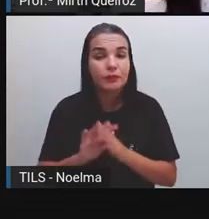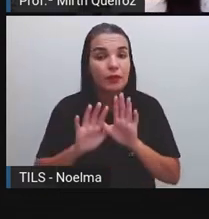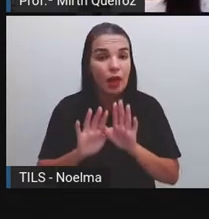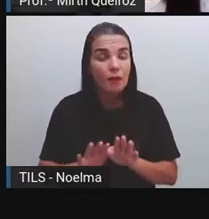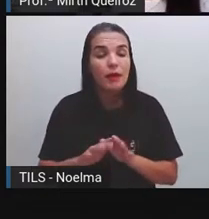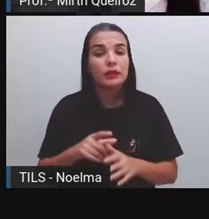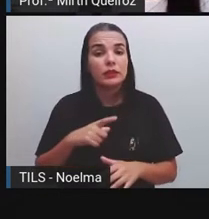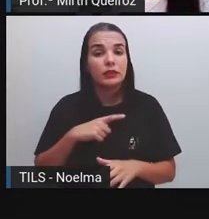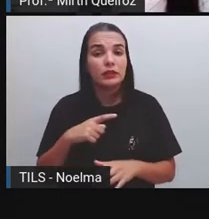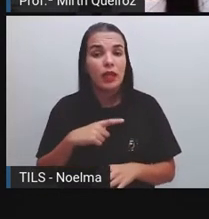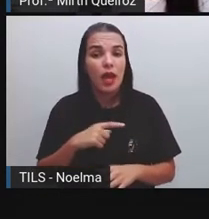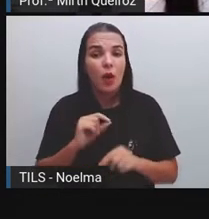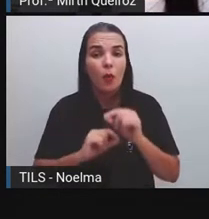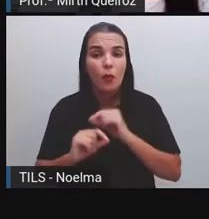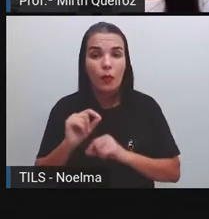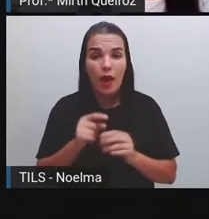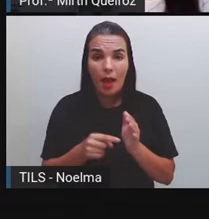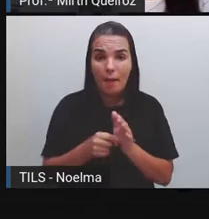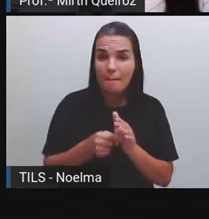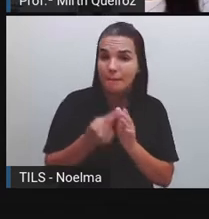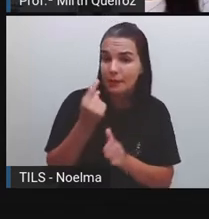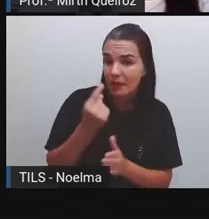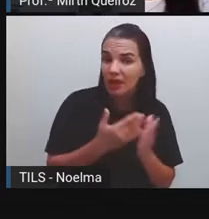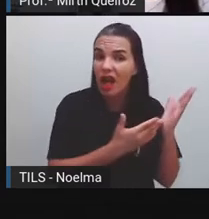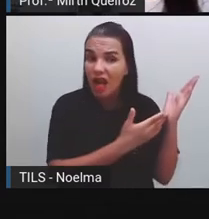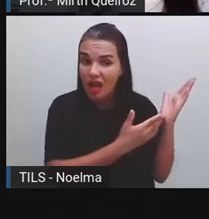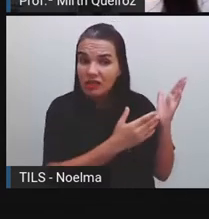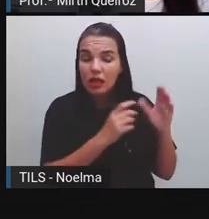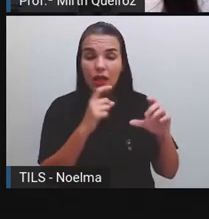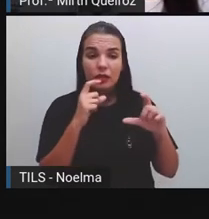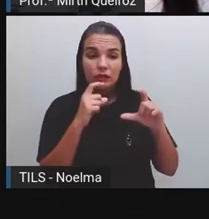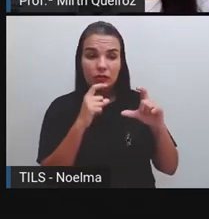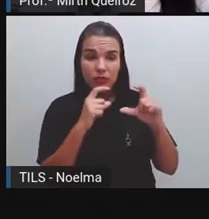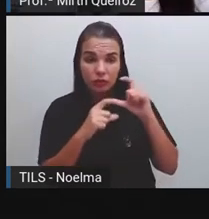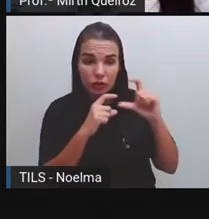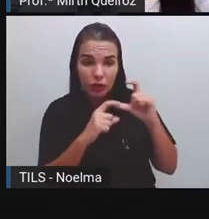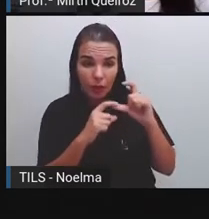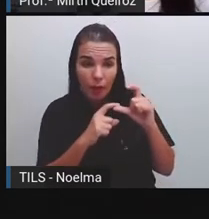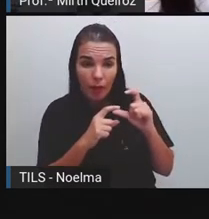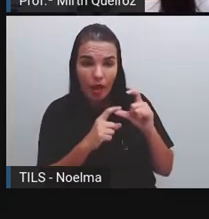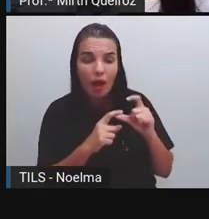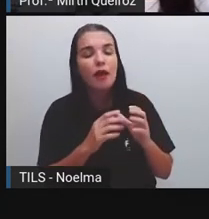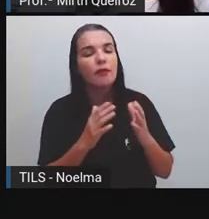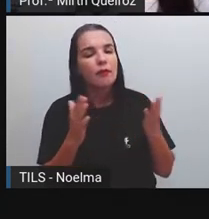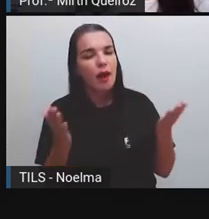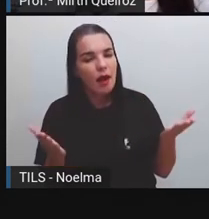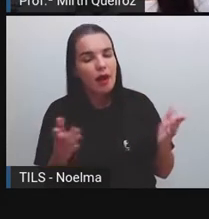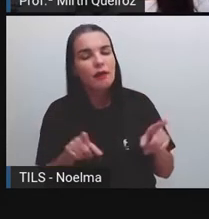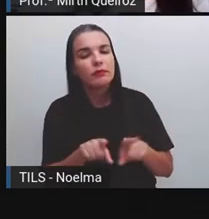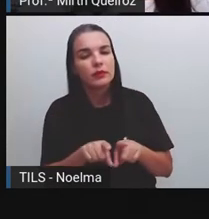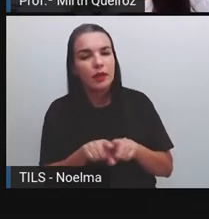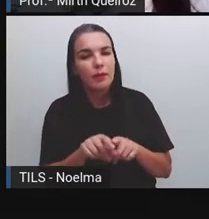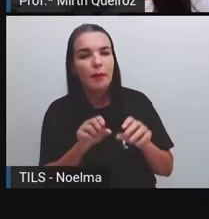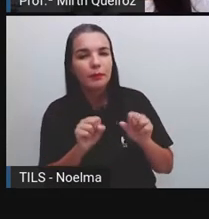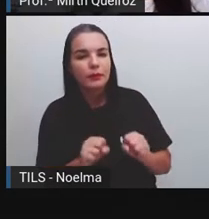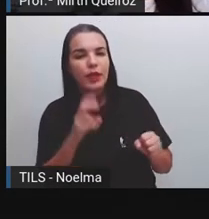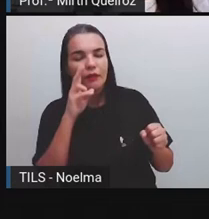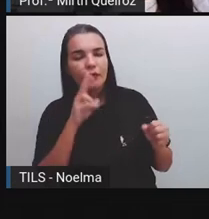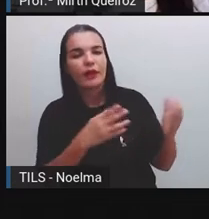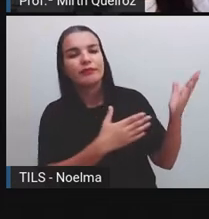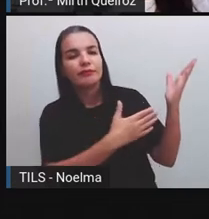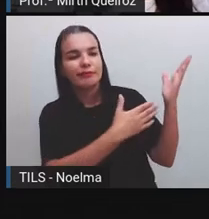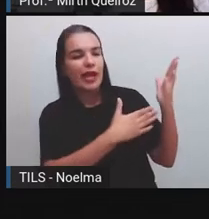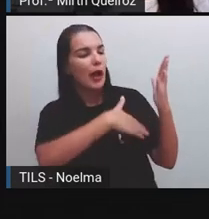tenhamos, né? Que a primeira história em quadrinhos surgiu lá em 1894, a gente já podia também